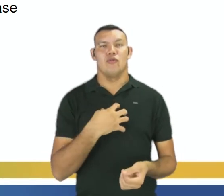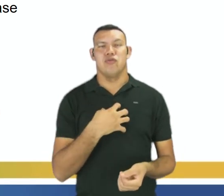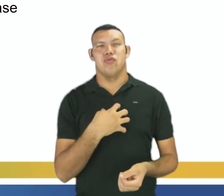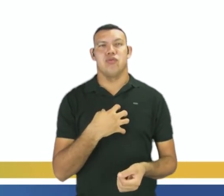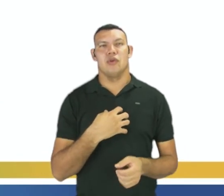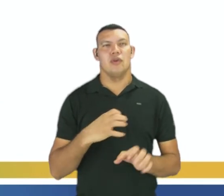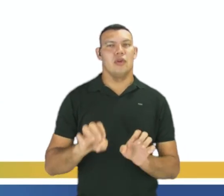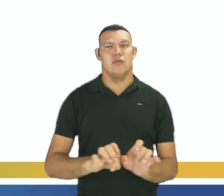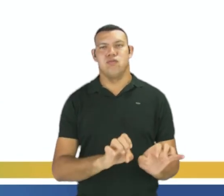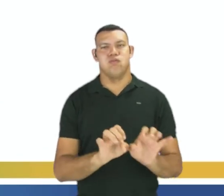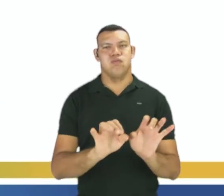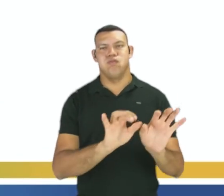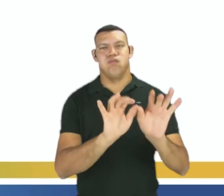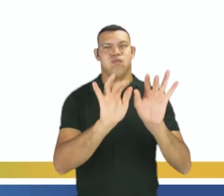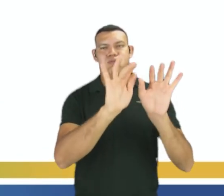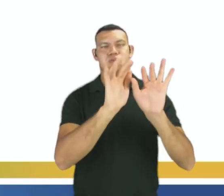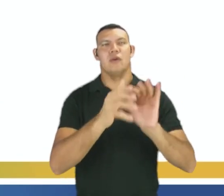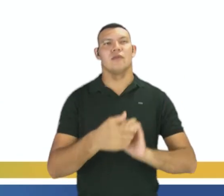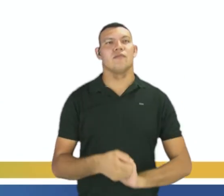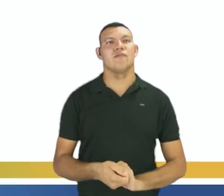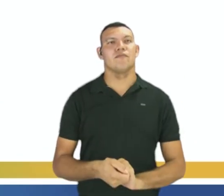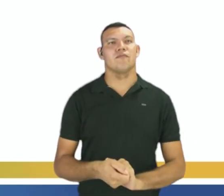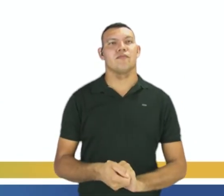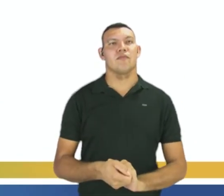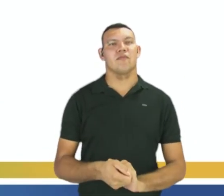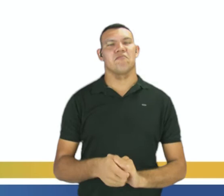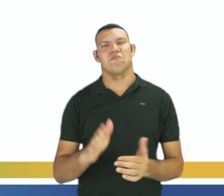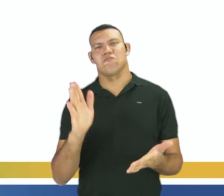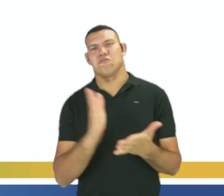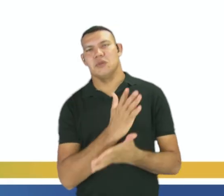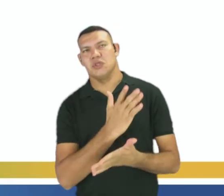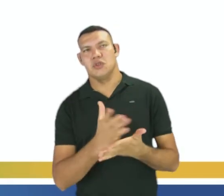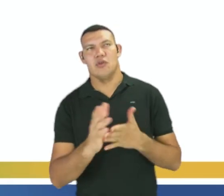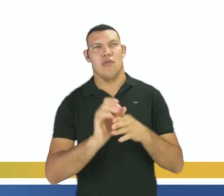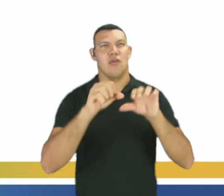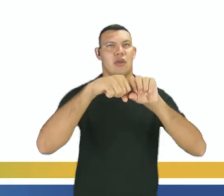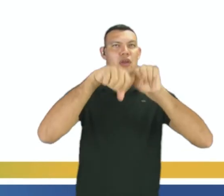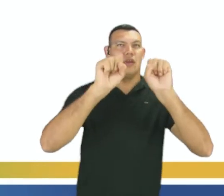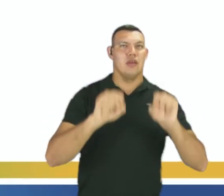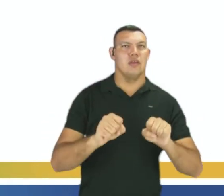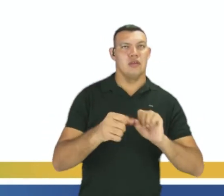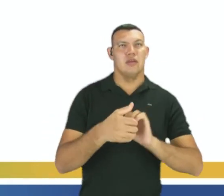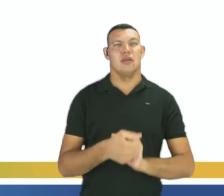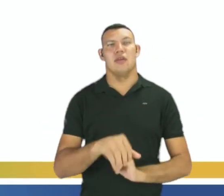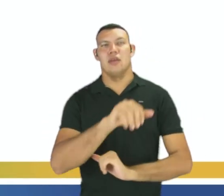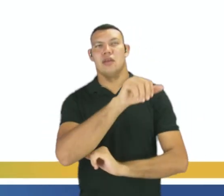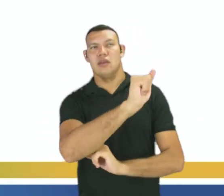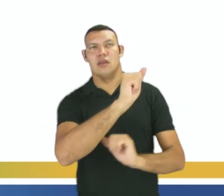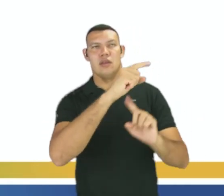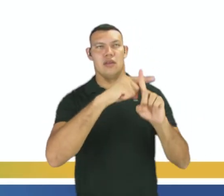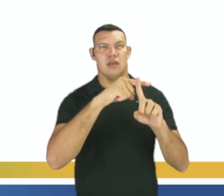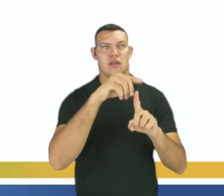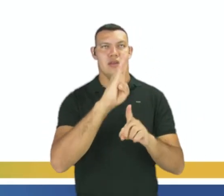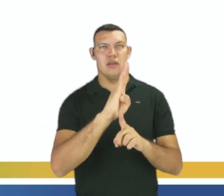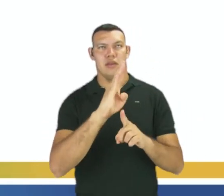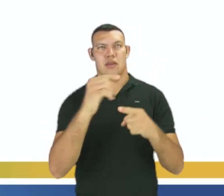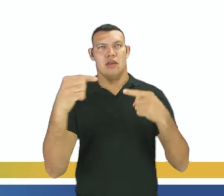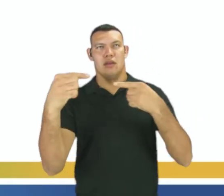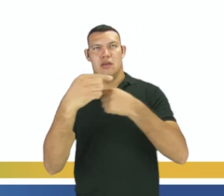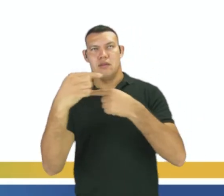gasoso. Para um sistema qualquer, representado por... Então, nós temos aqui A mais B,